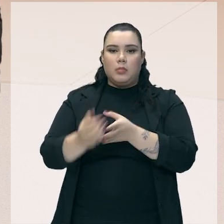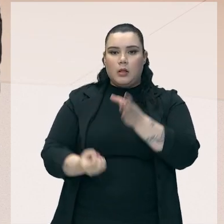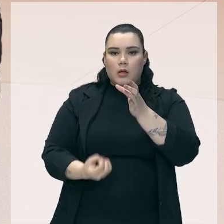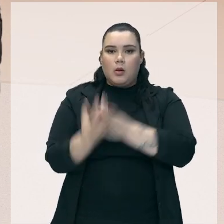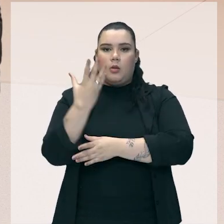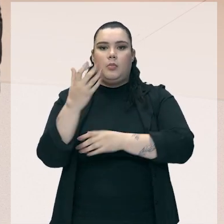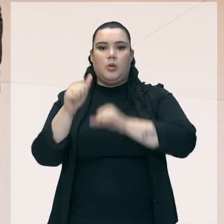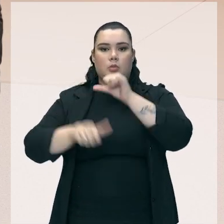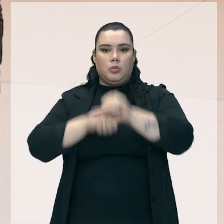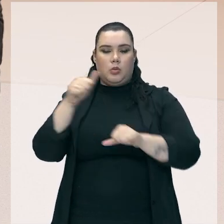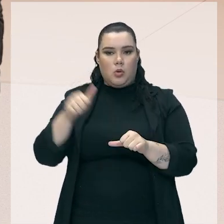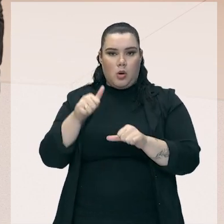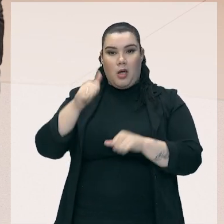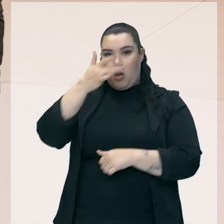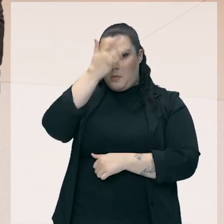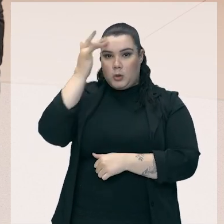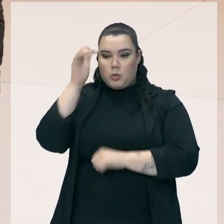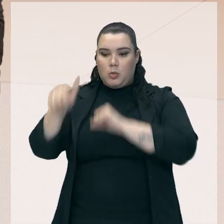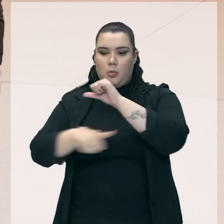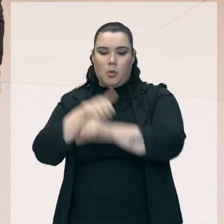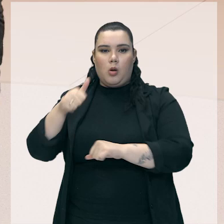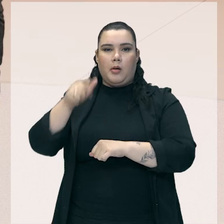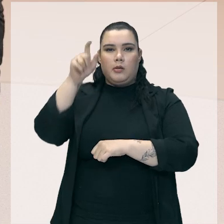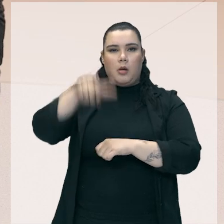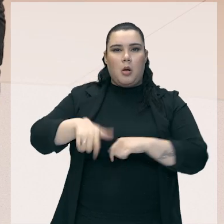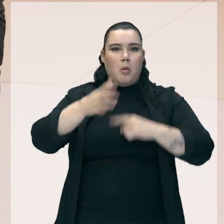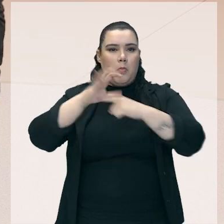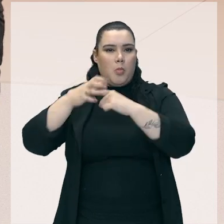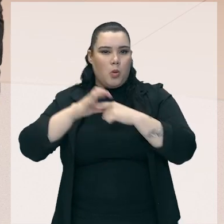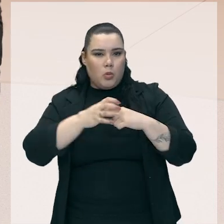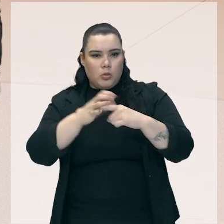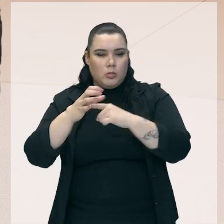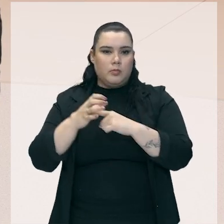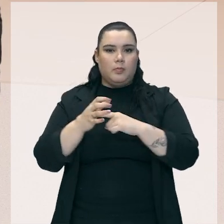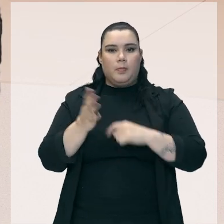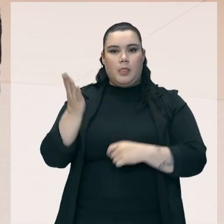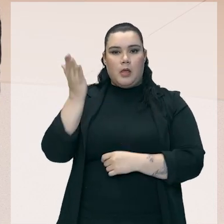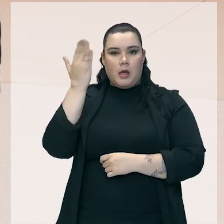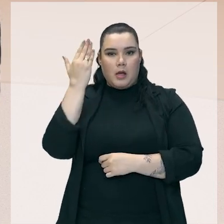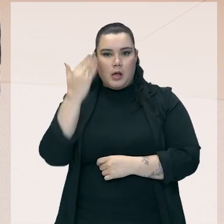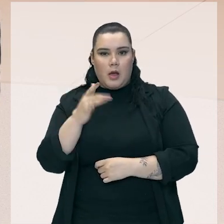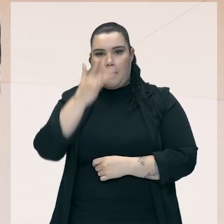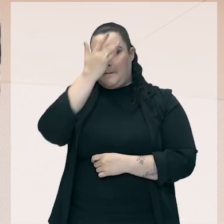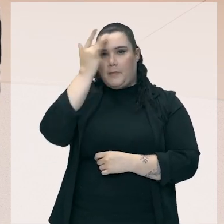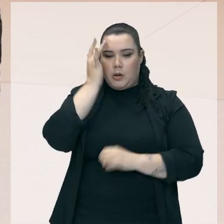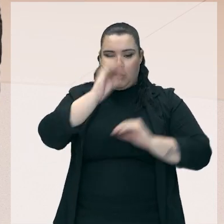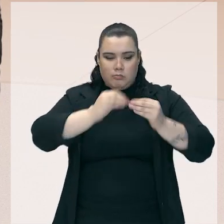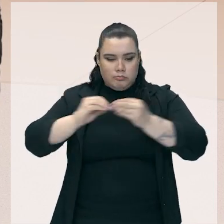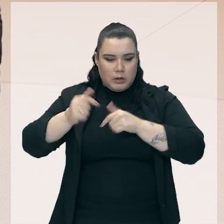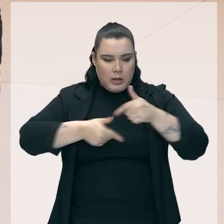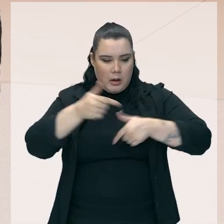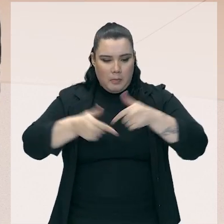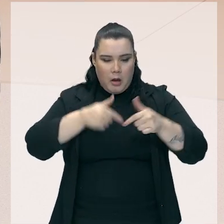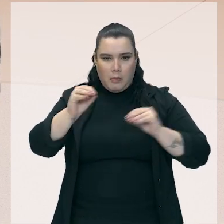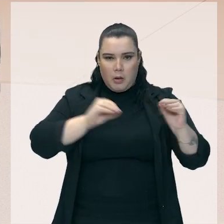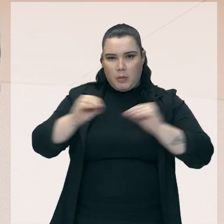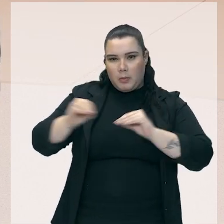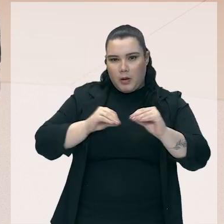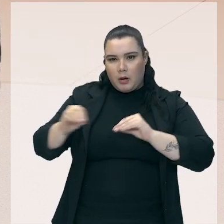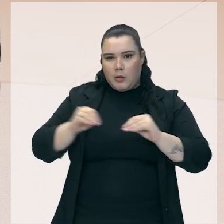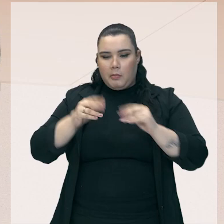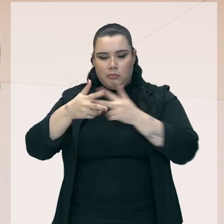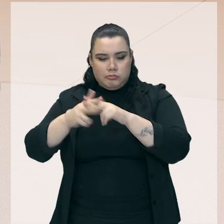troca pelas máquinas, surge aí a mecanização. Antes era aquelas áreas onde as pessoas faziam com o uso de pequenas